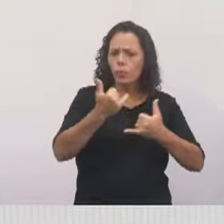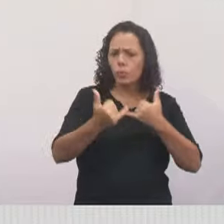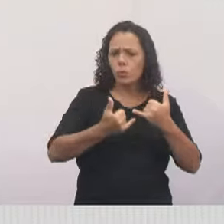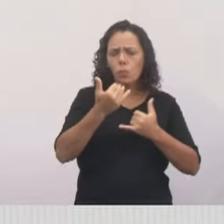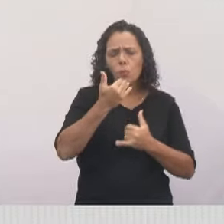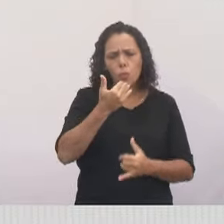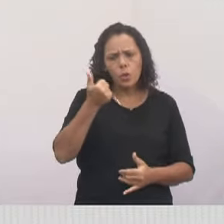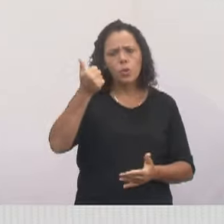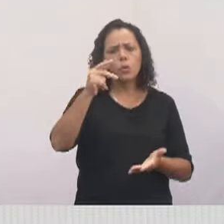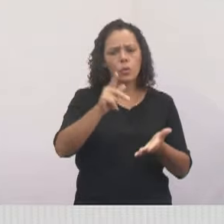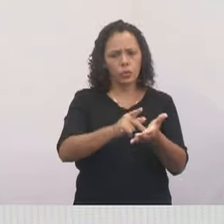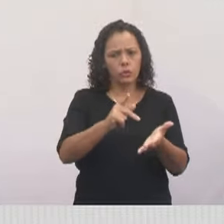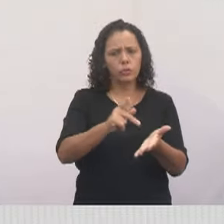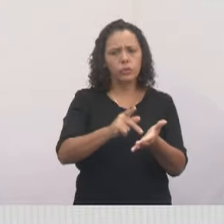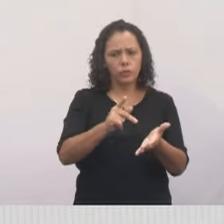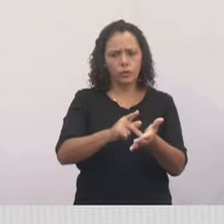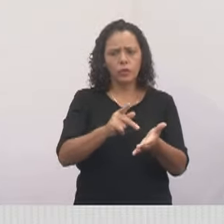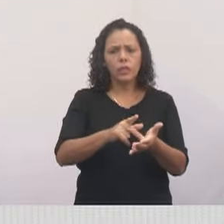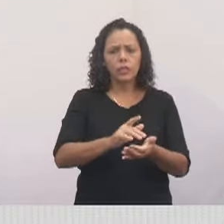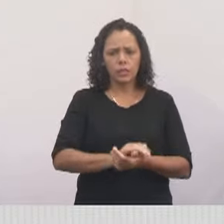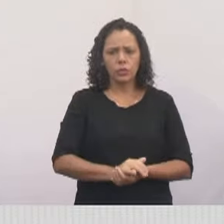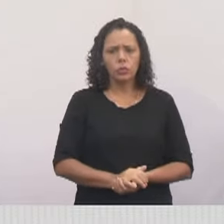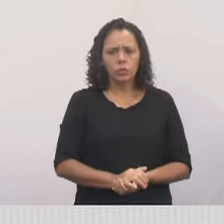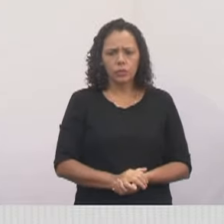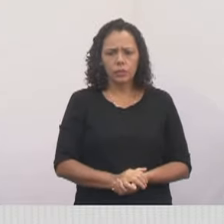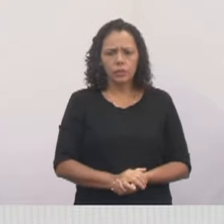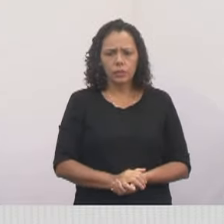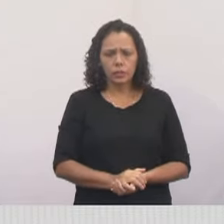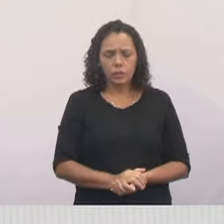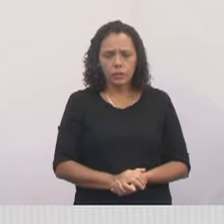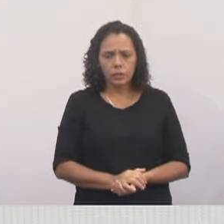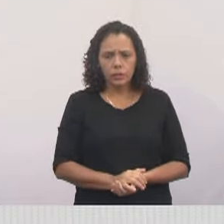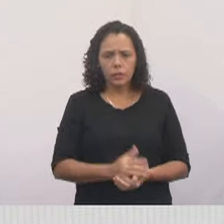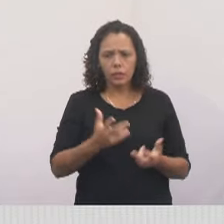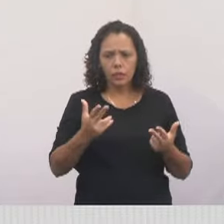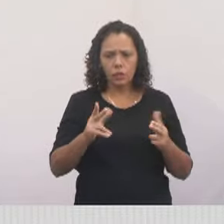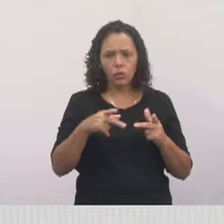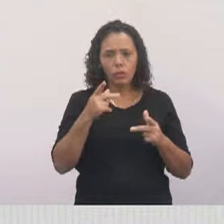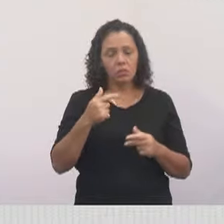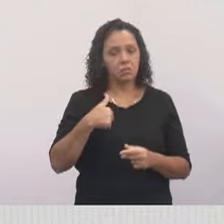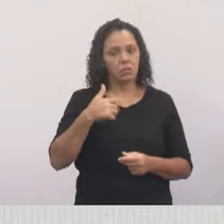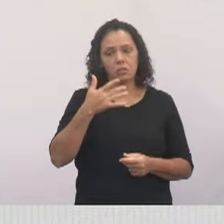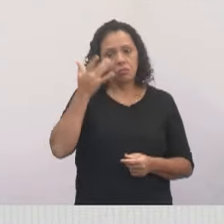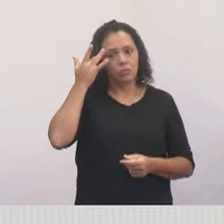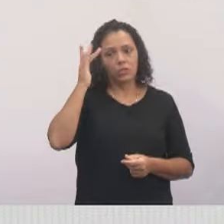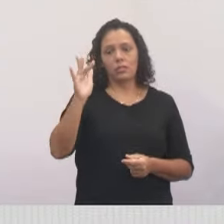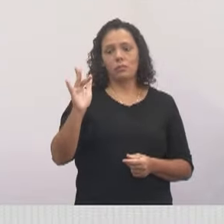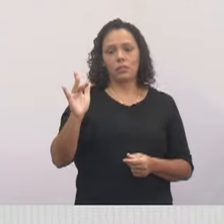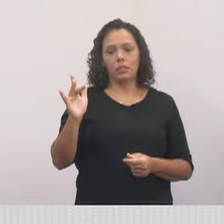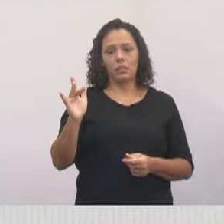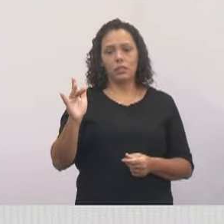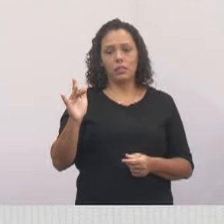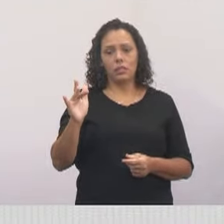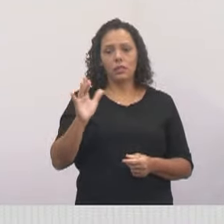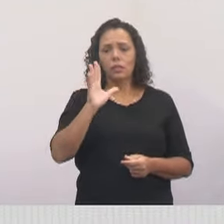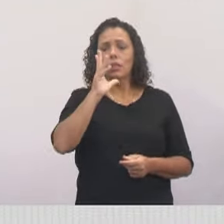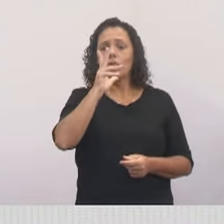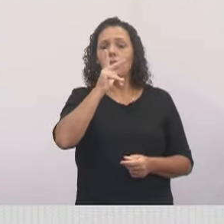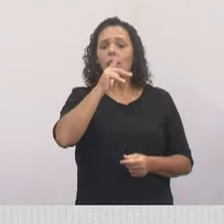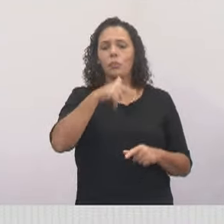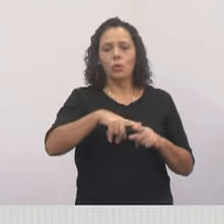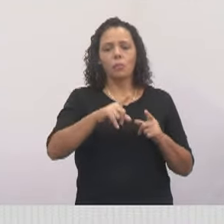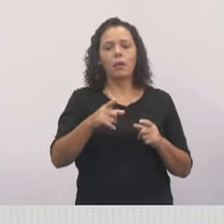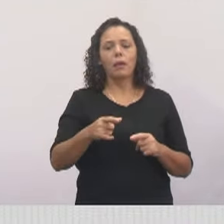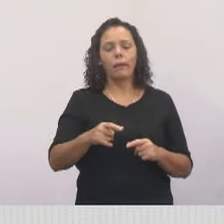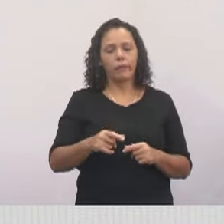muito, muito mesmo. Ah, que bom, a gente fica feliz. A gente, como diz o outro, não esperava, né? Demorou, mas chegou